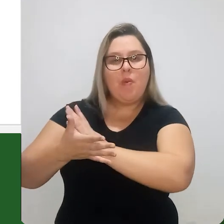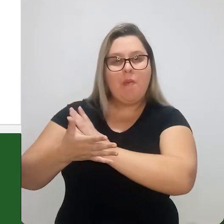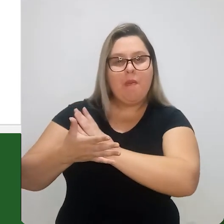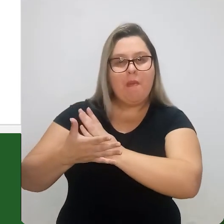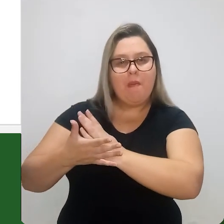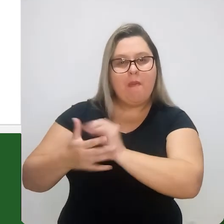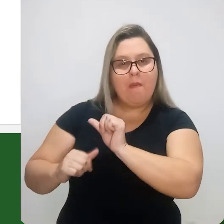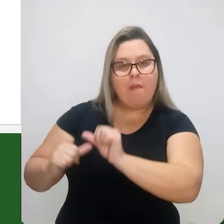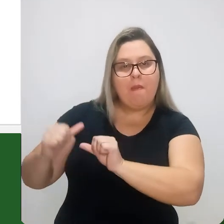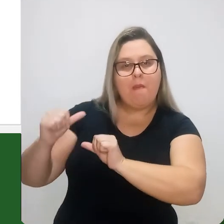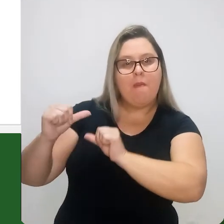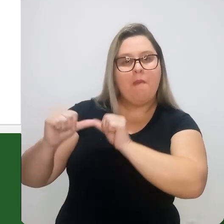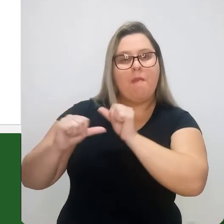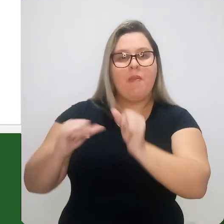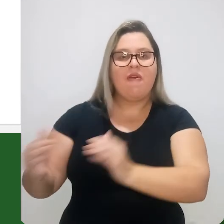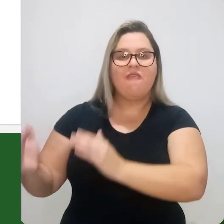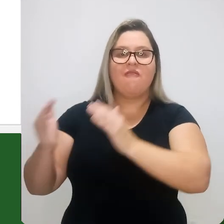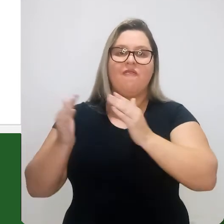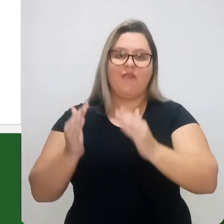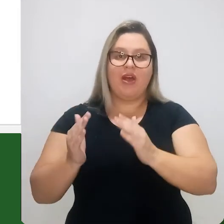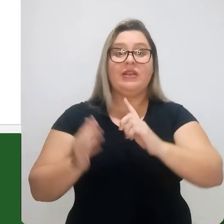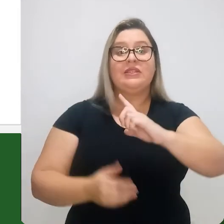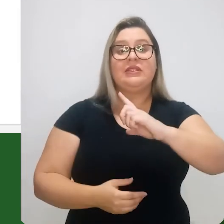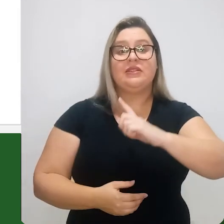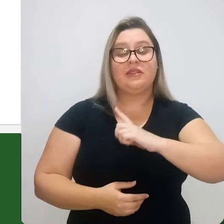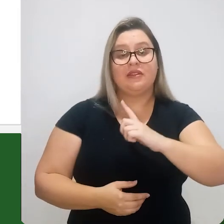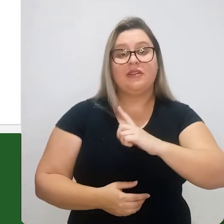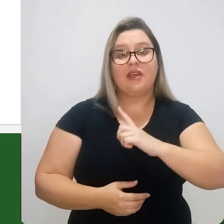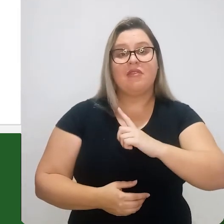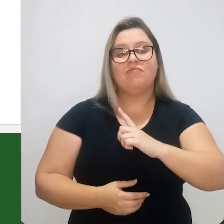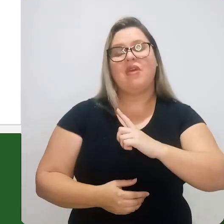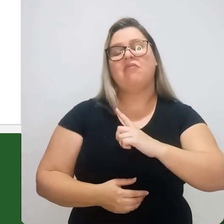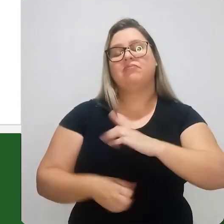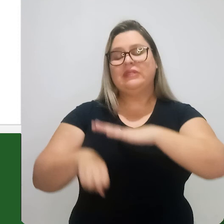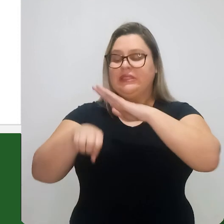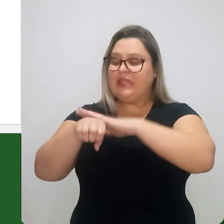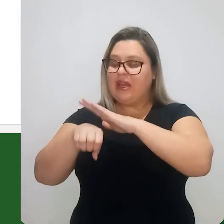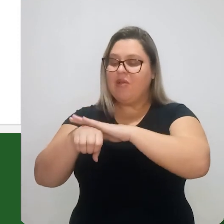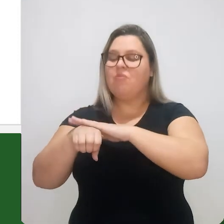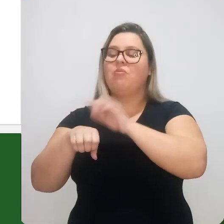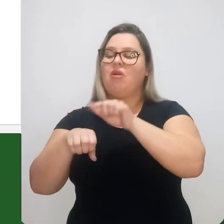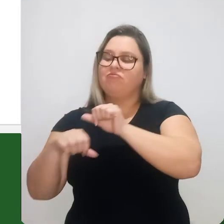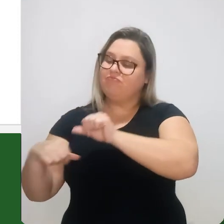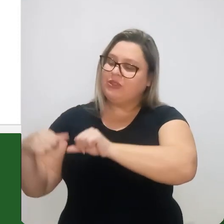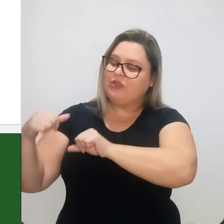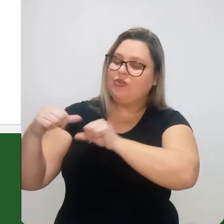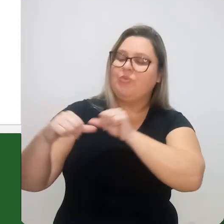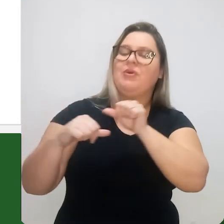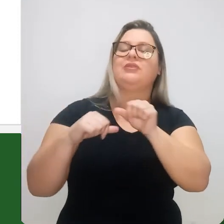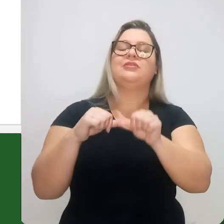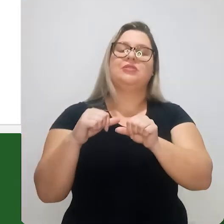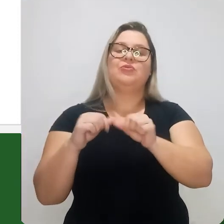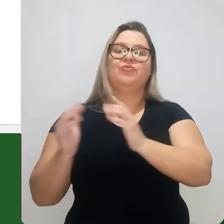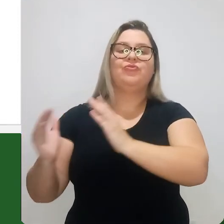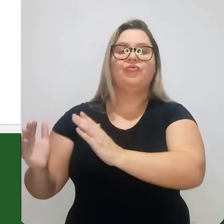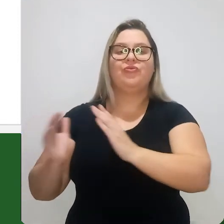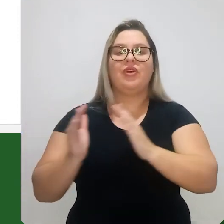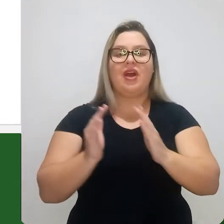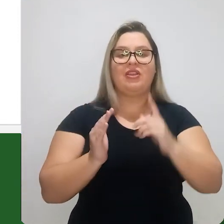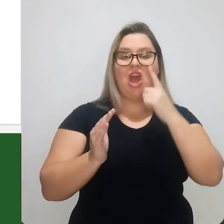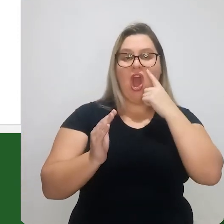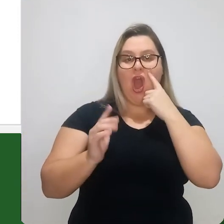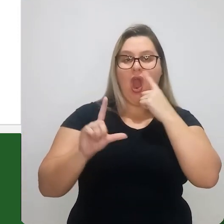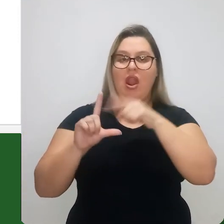temperatura de início de transformação de fase que no nosso caso aqui a temperatura é o tetóide nós temos um tempo de transformação de fase nota aqui